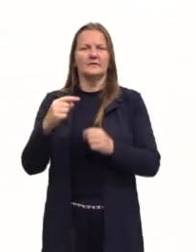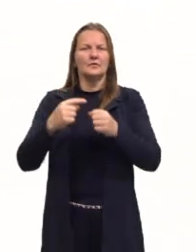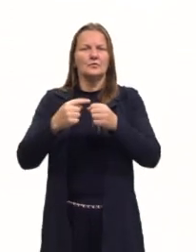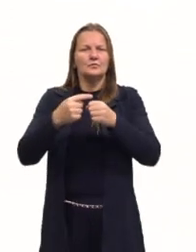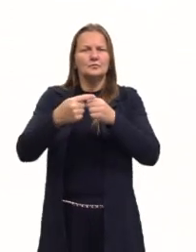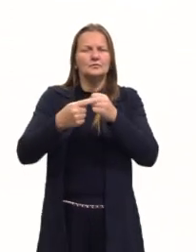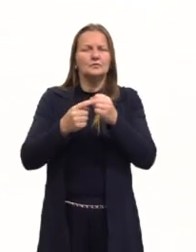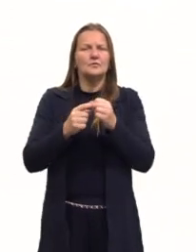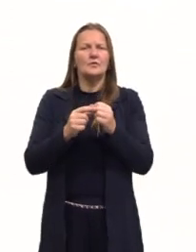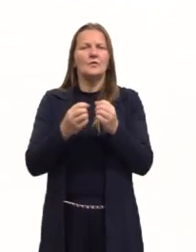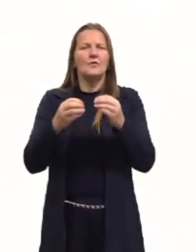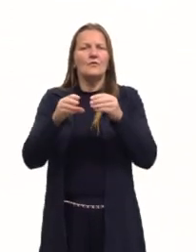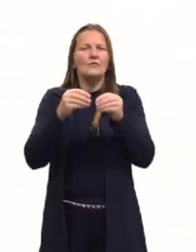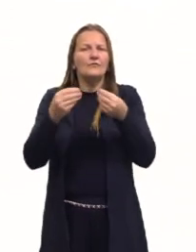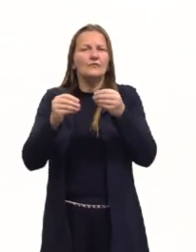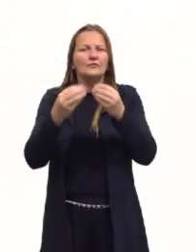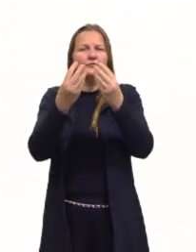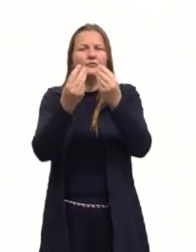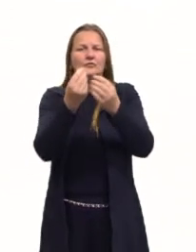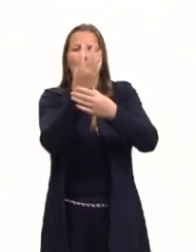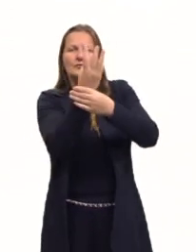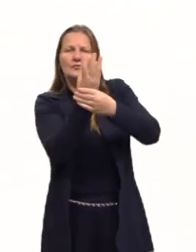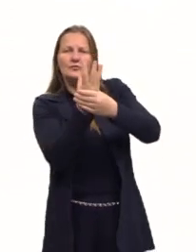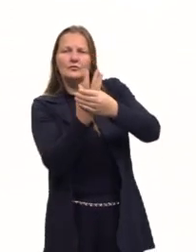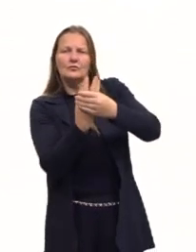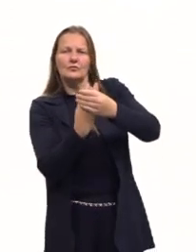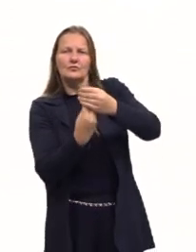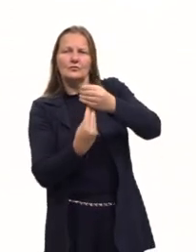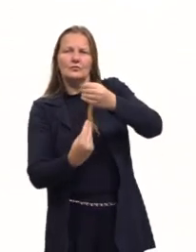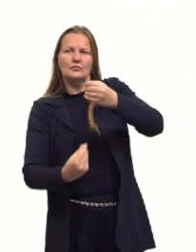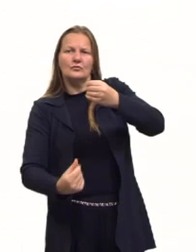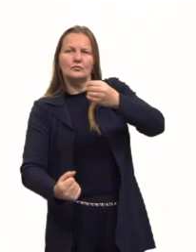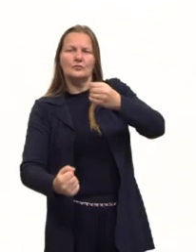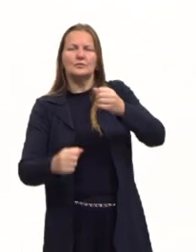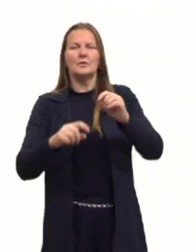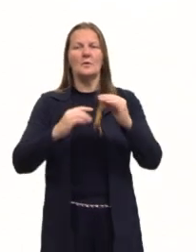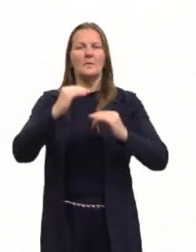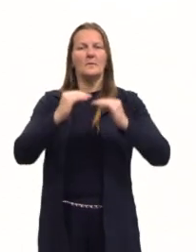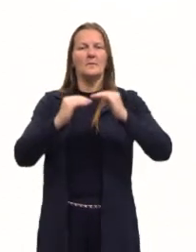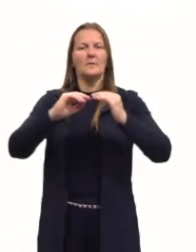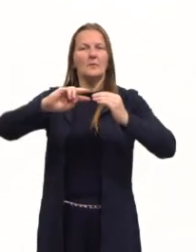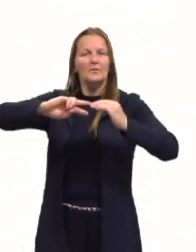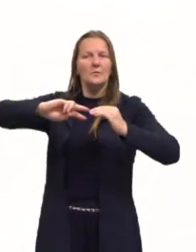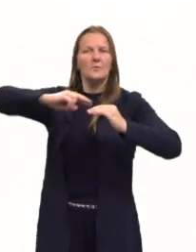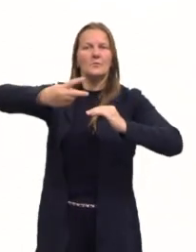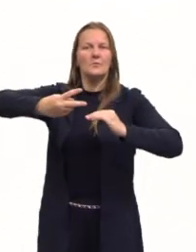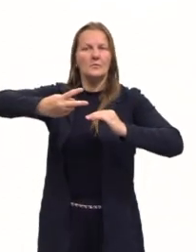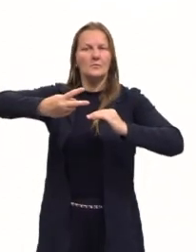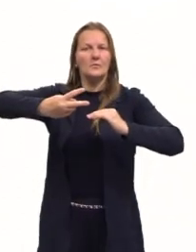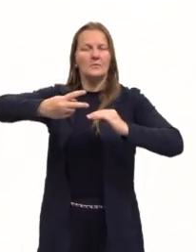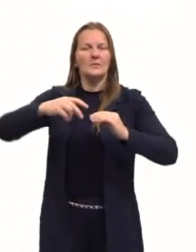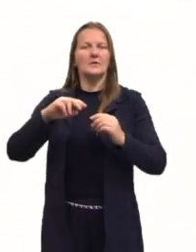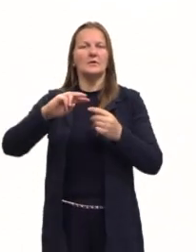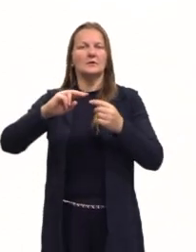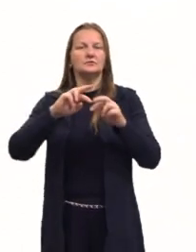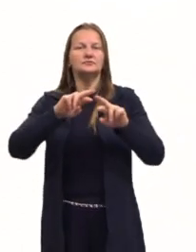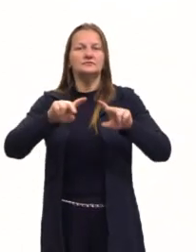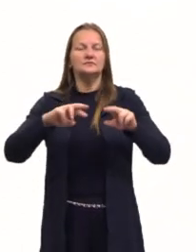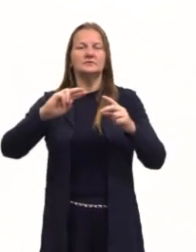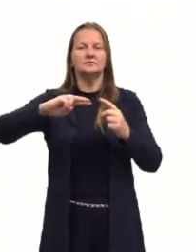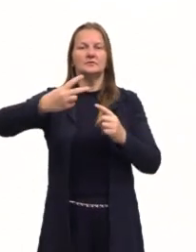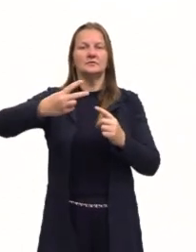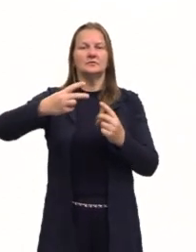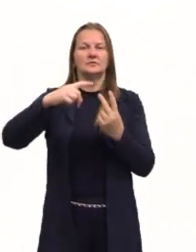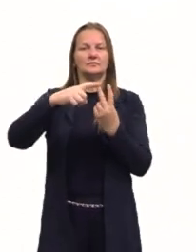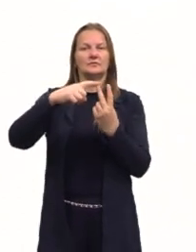um fluido escoando em um tubo seja diretamente proporcional à diferença dos quadrados do raio R